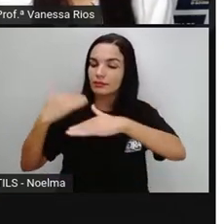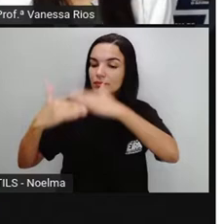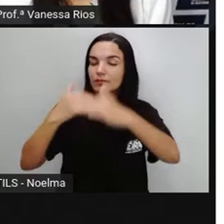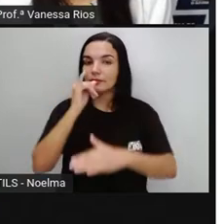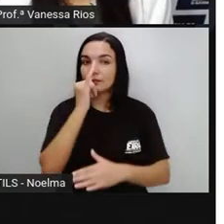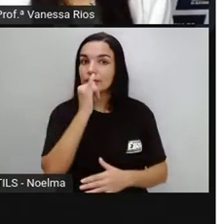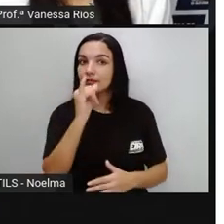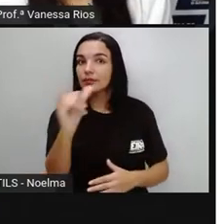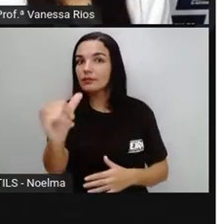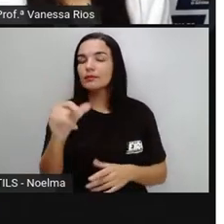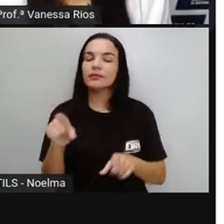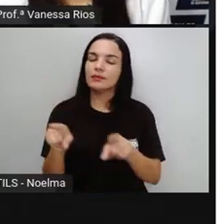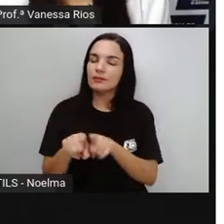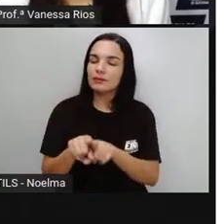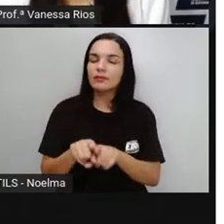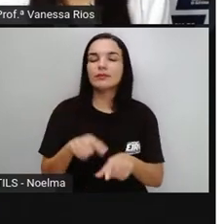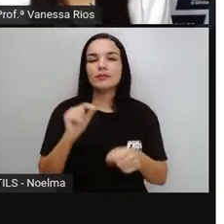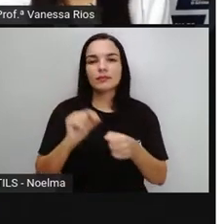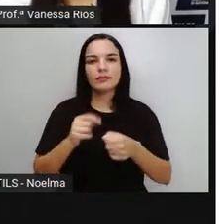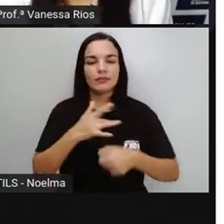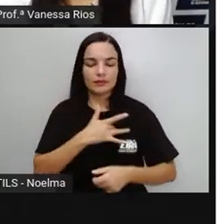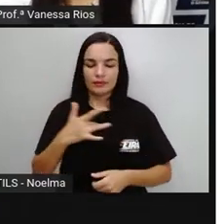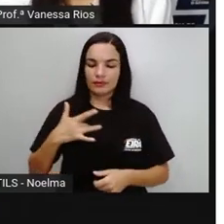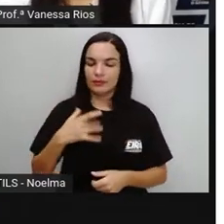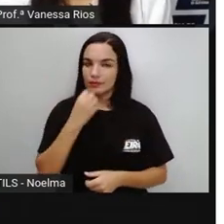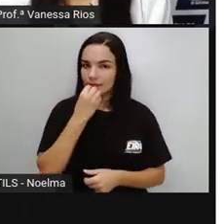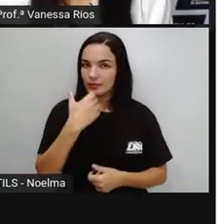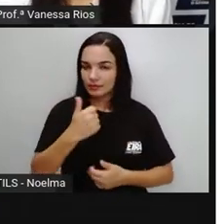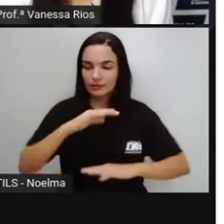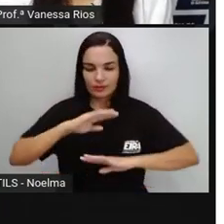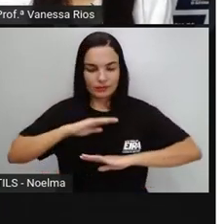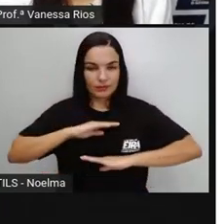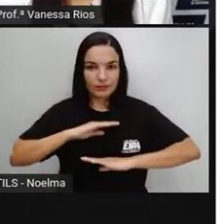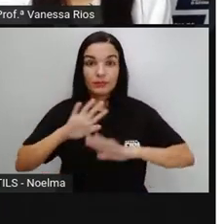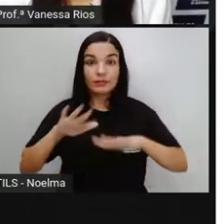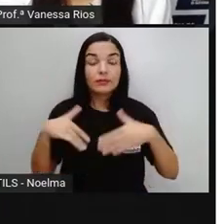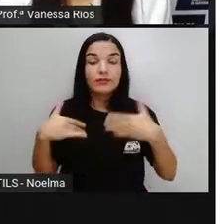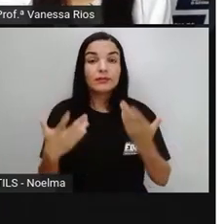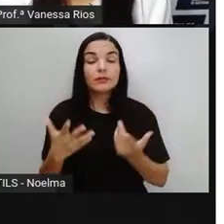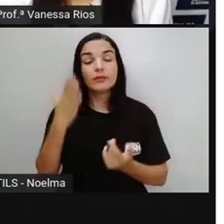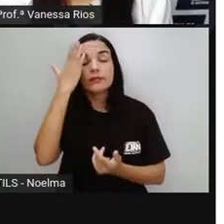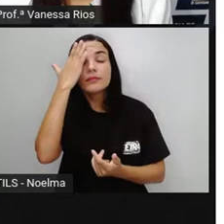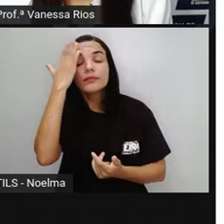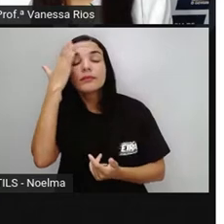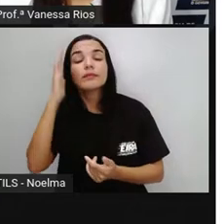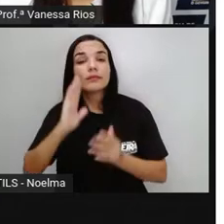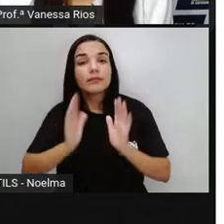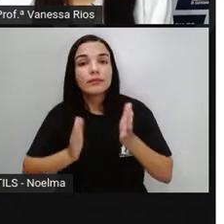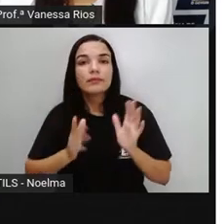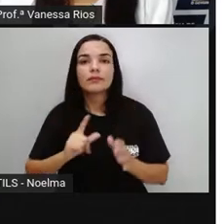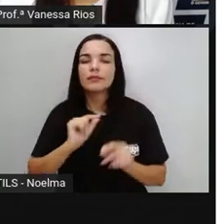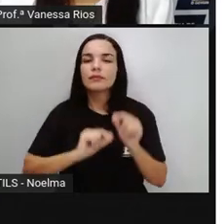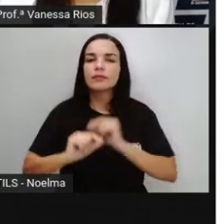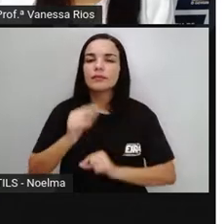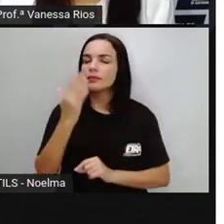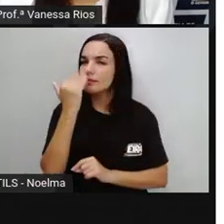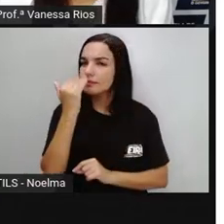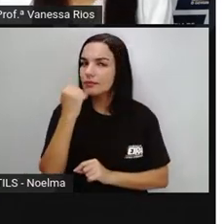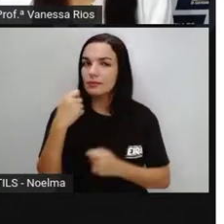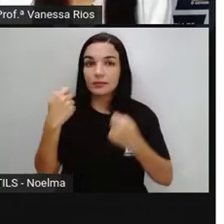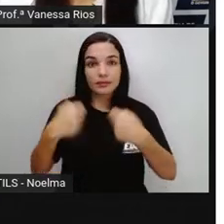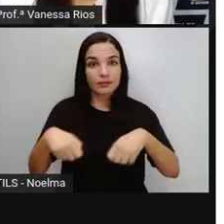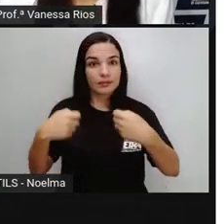funcionar De forma saudável A gente sabe Que os alimentos Eles precisam Compor